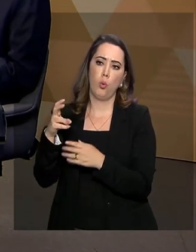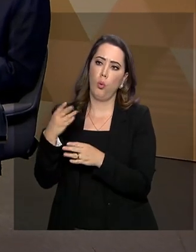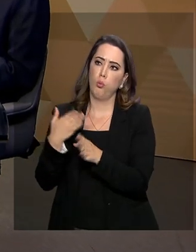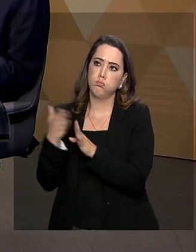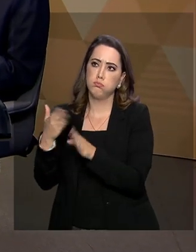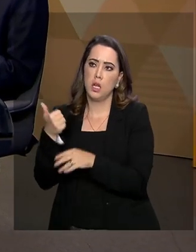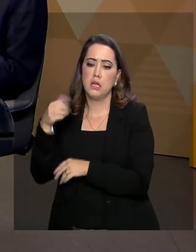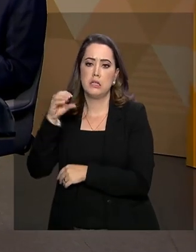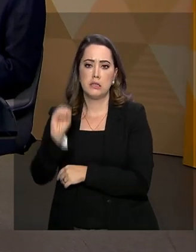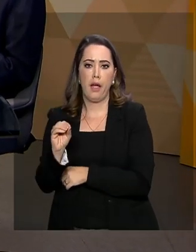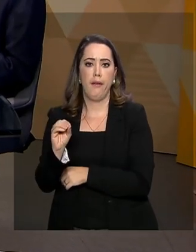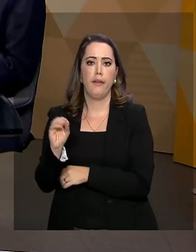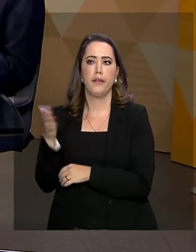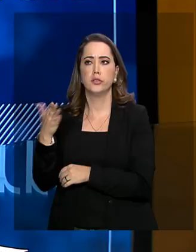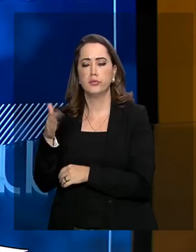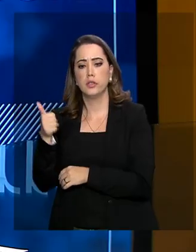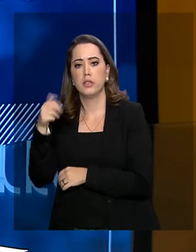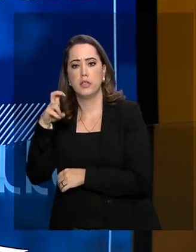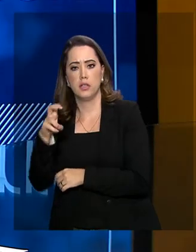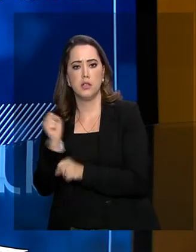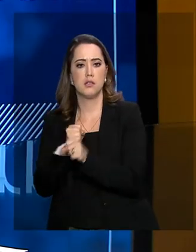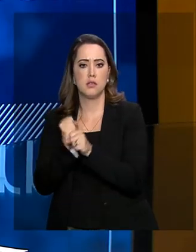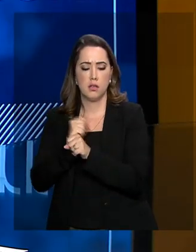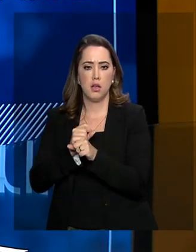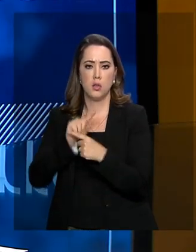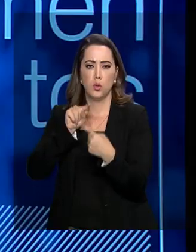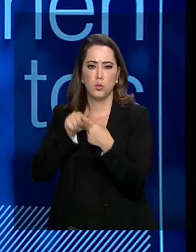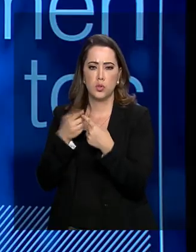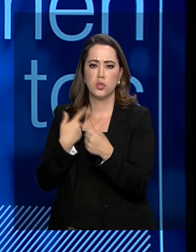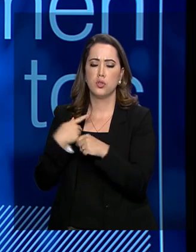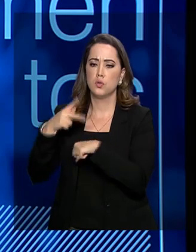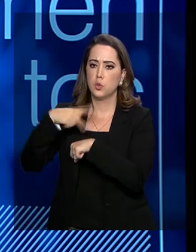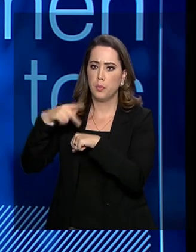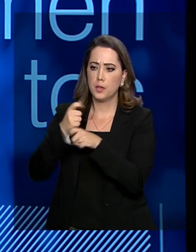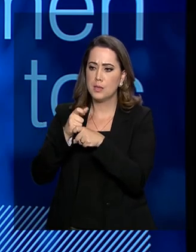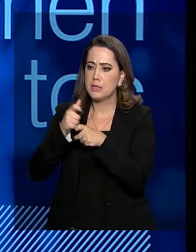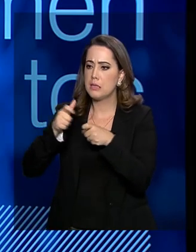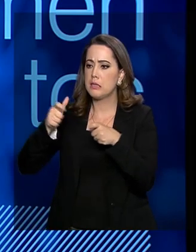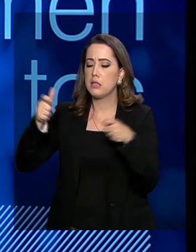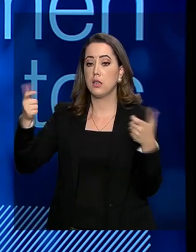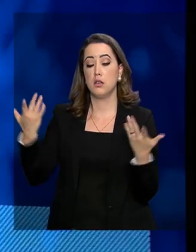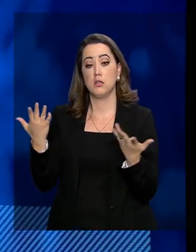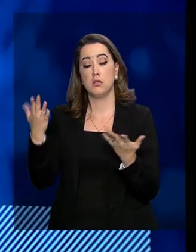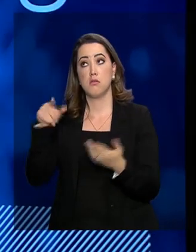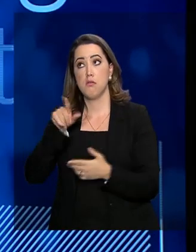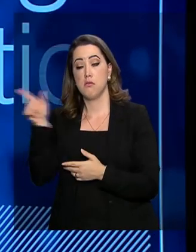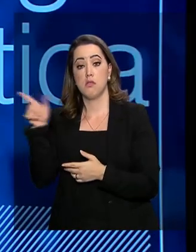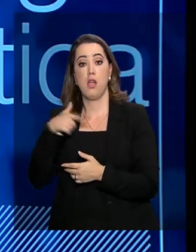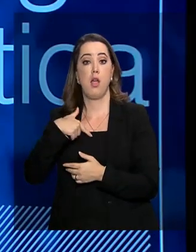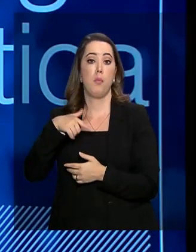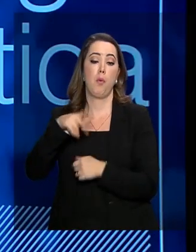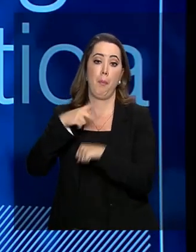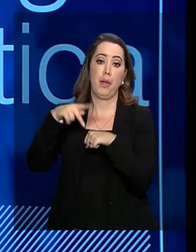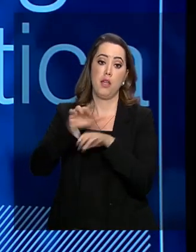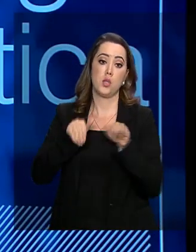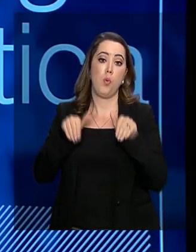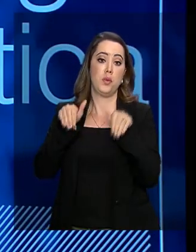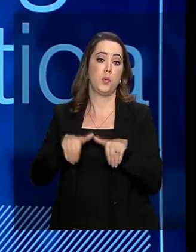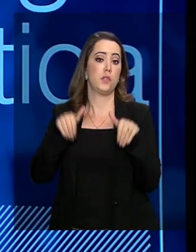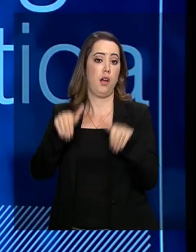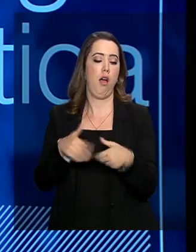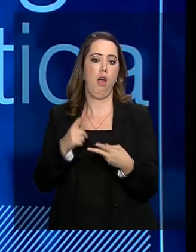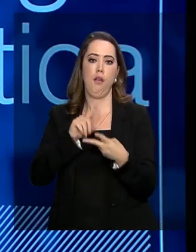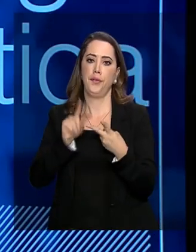anos. Buscar referência em países continentais. Buscar fazendo benchmarking com países como a Austrália, que é um país também continental. Os Estados Unidos